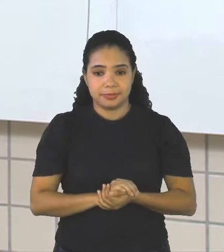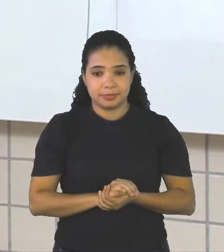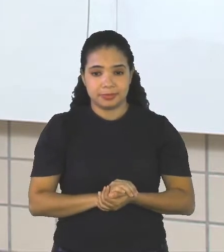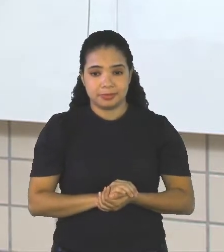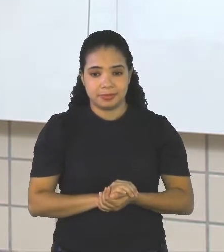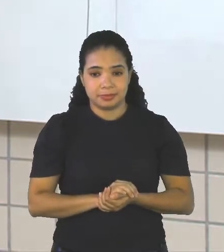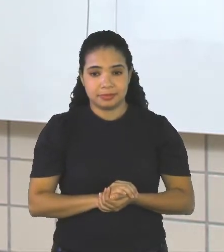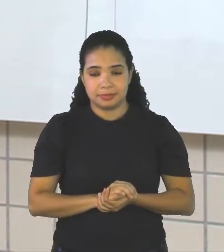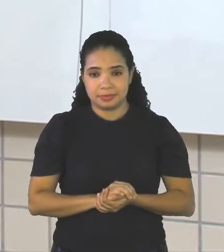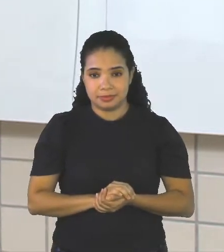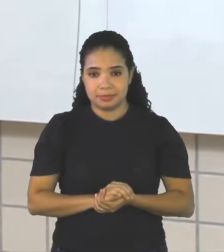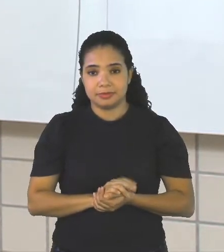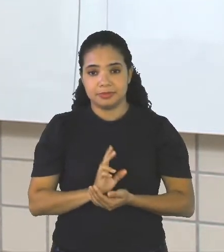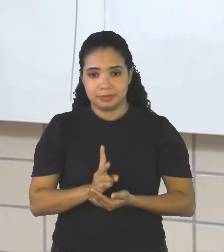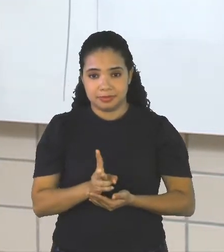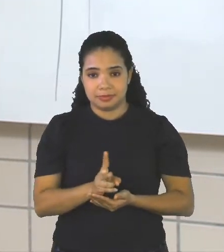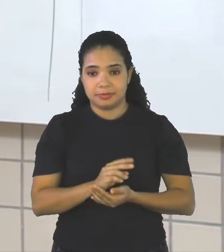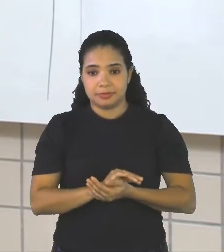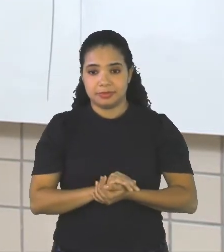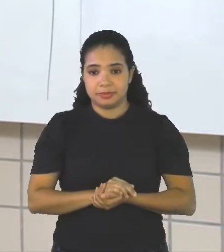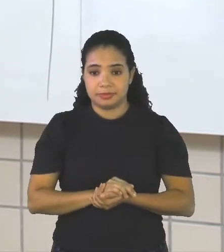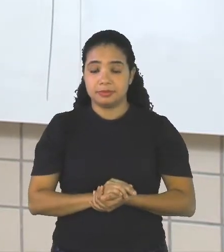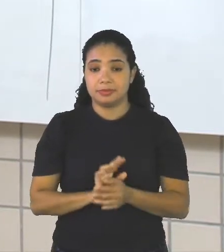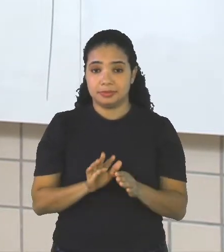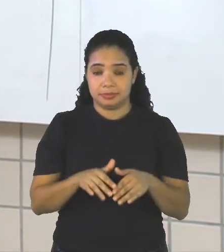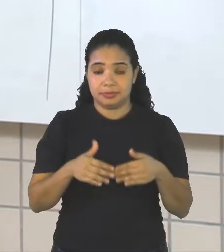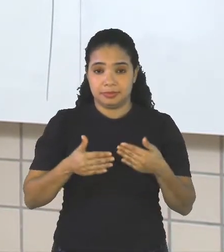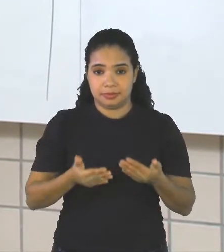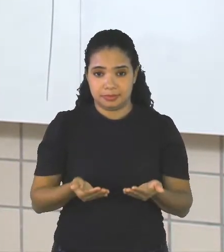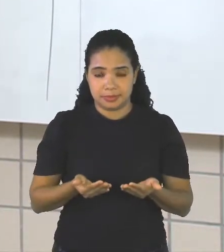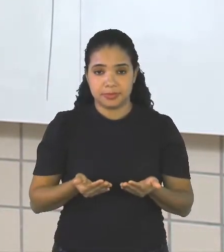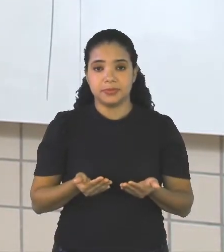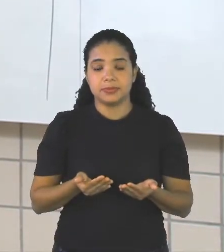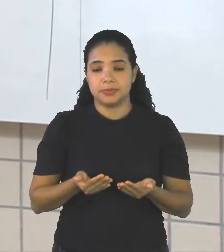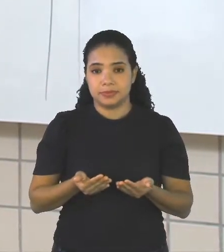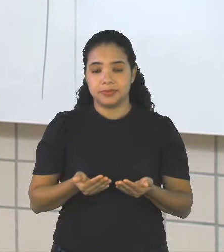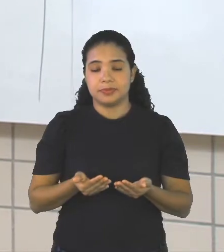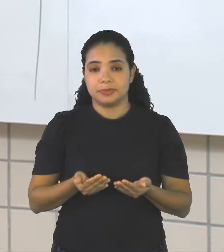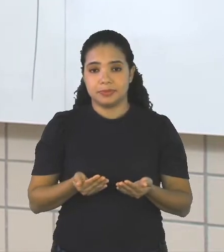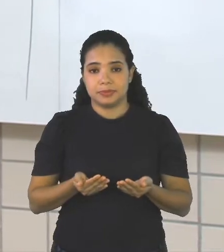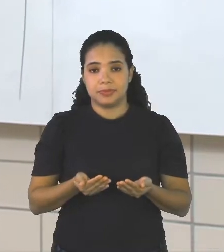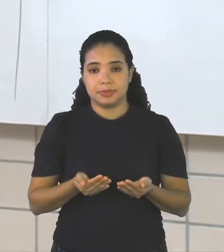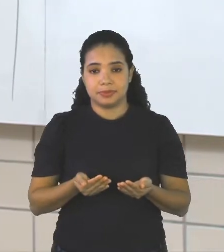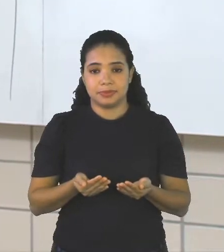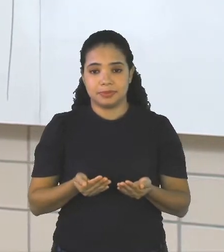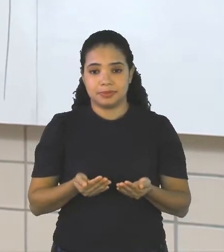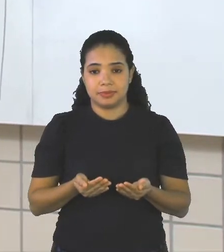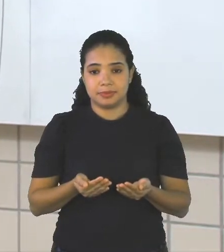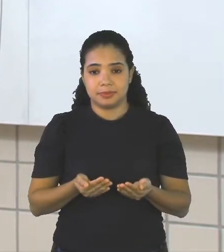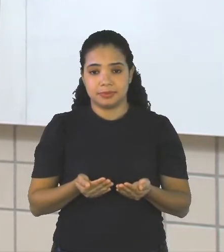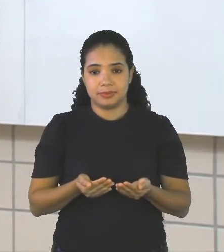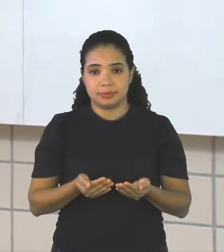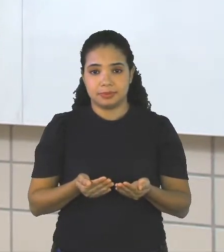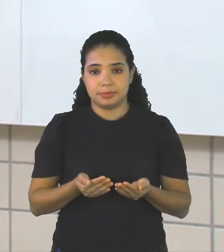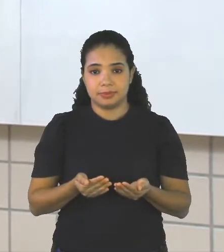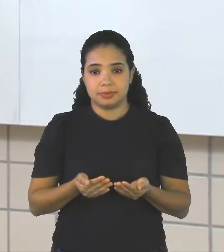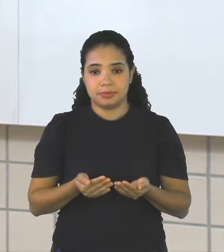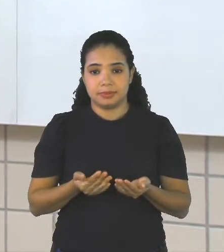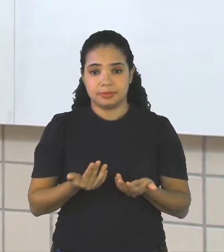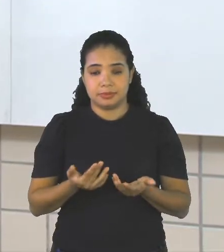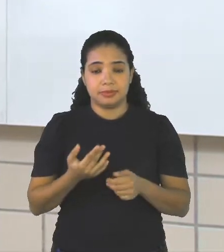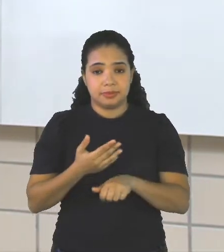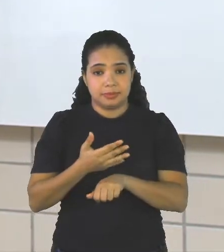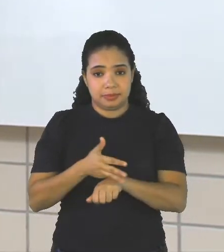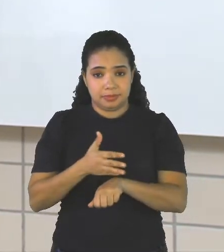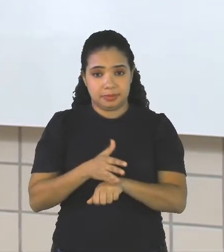Continuemos Então Bom pessoal É Para falar De prática Investigativa